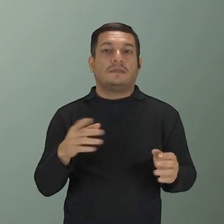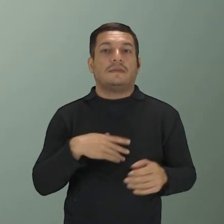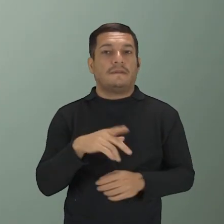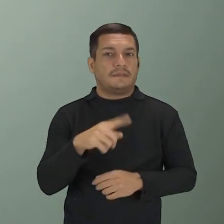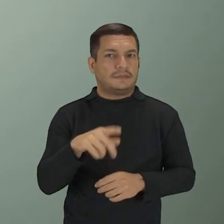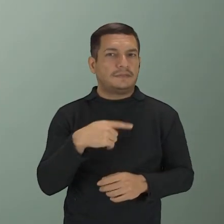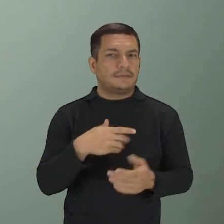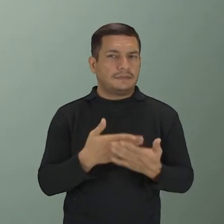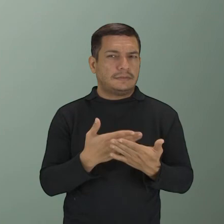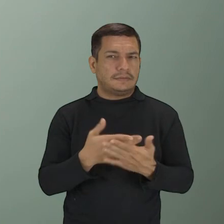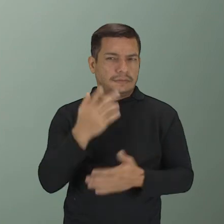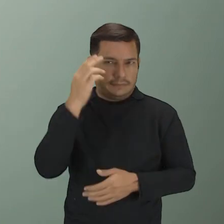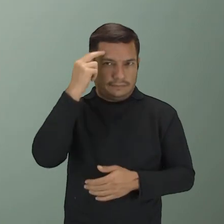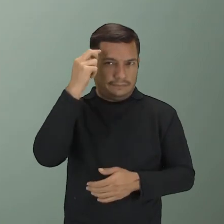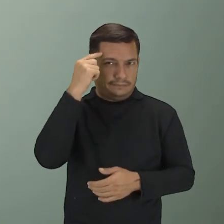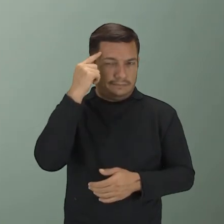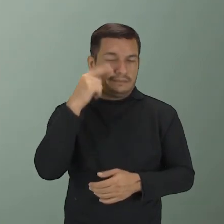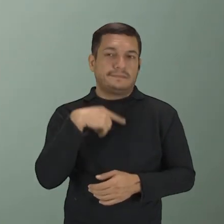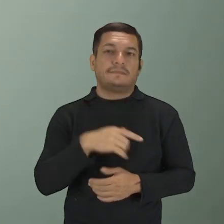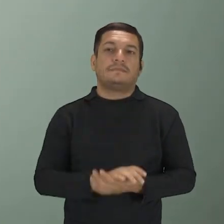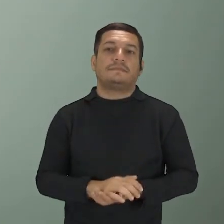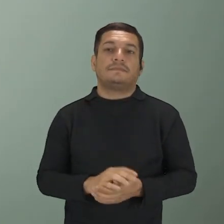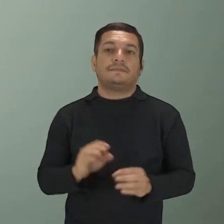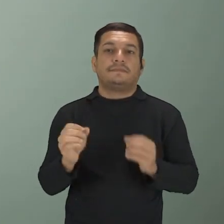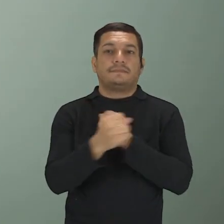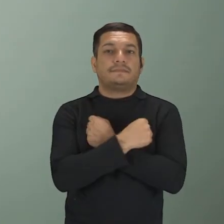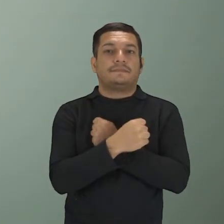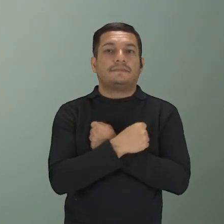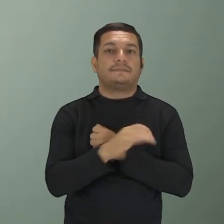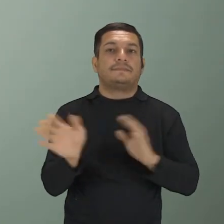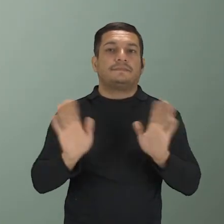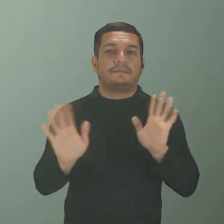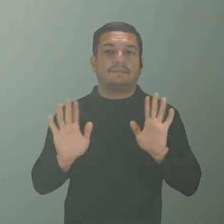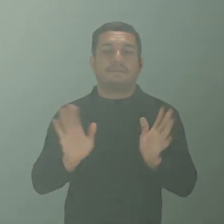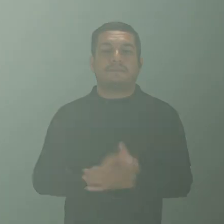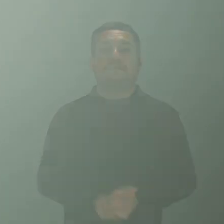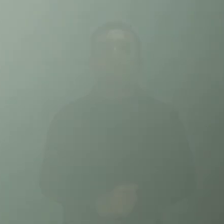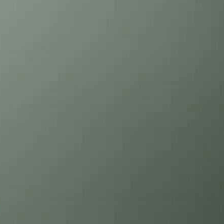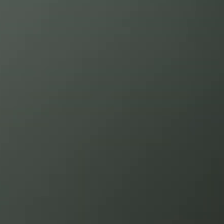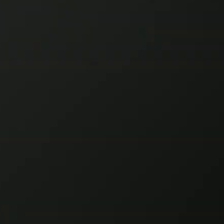afiadinhos aí na sua mente e na sua língua. Um abraço. Até mais!